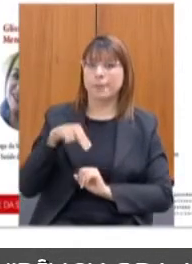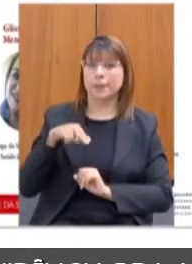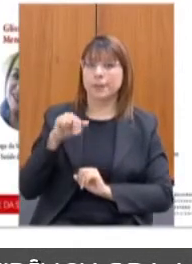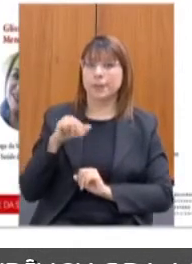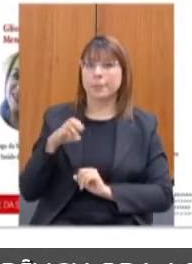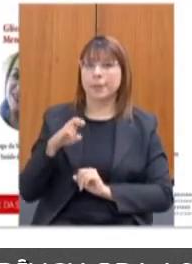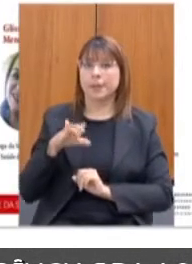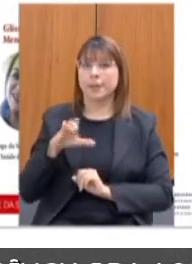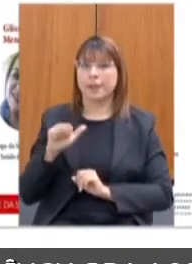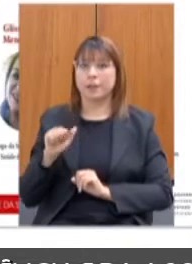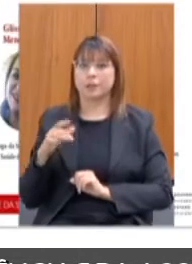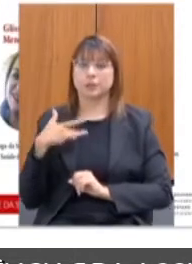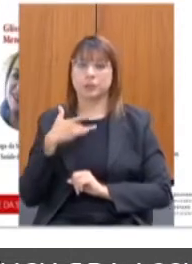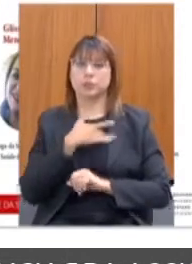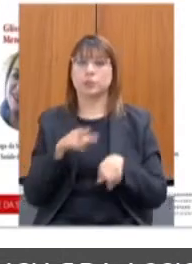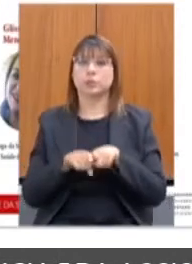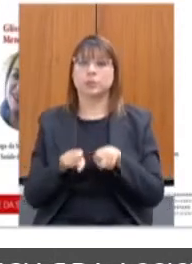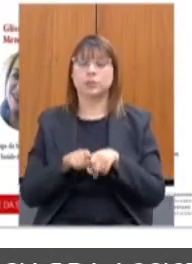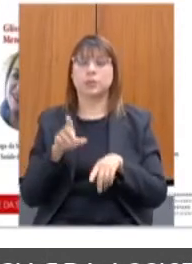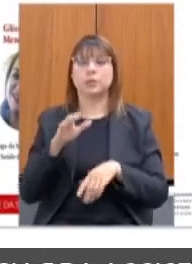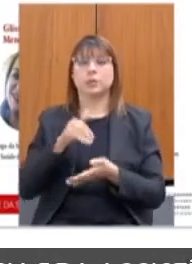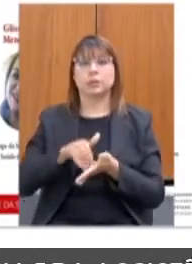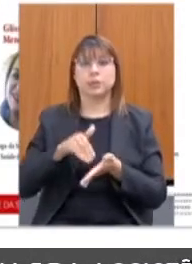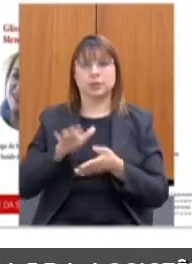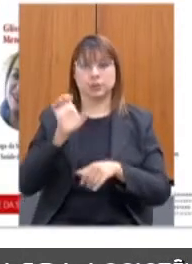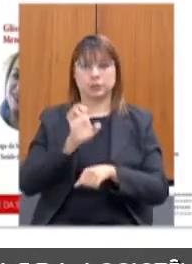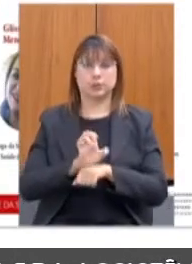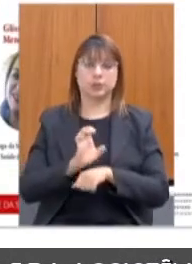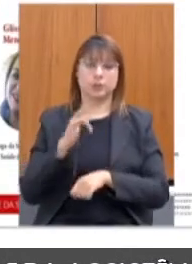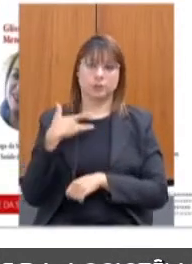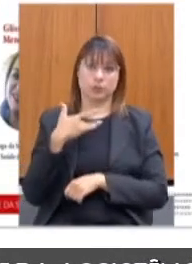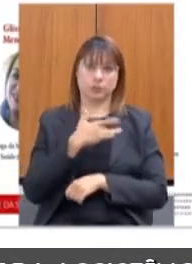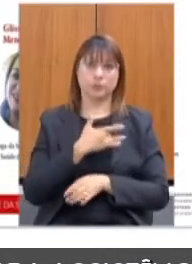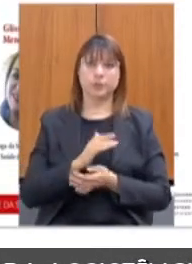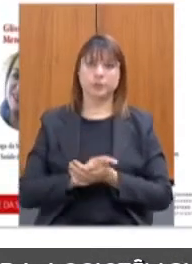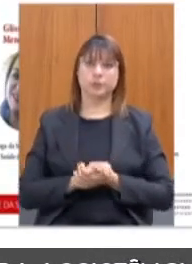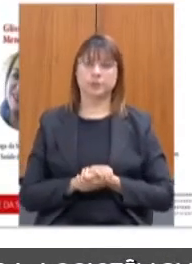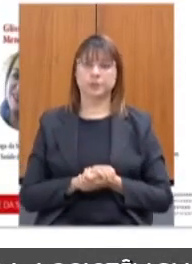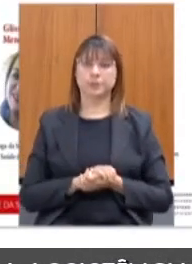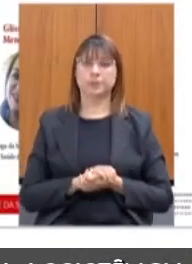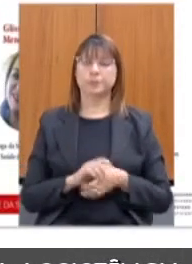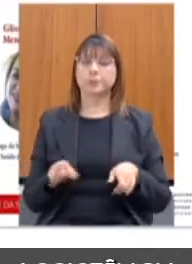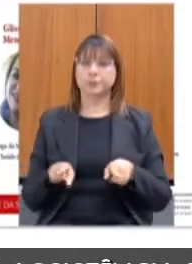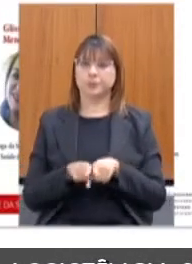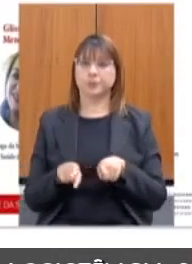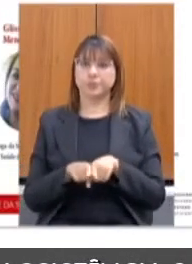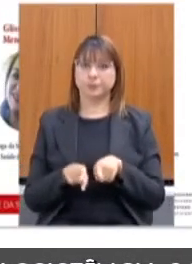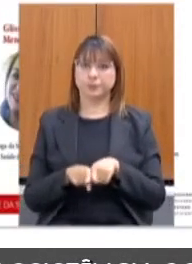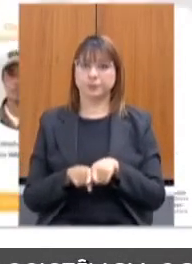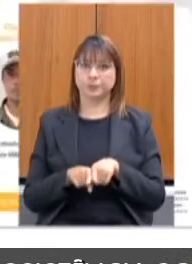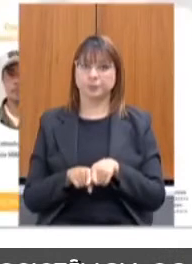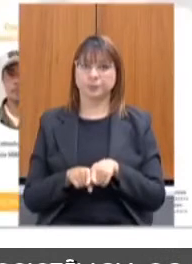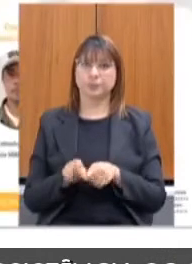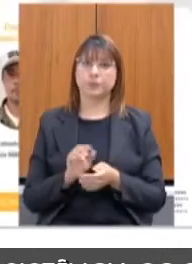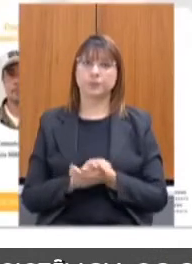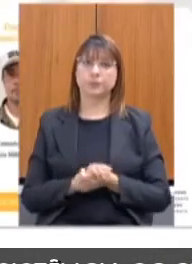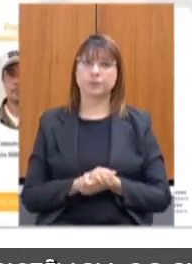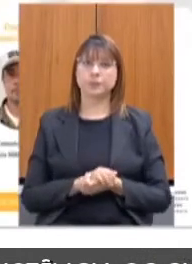e a Secretaria de Estado de Saúde. Por favor. Também fizemos, pode passar,